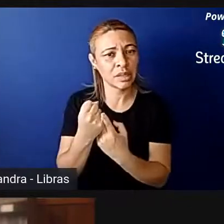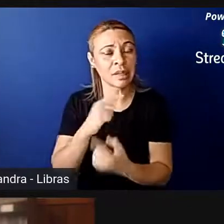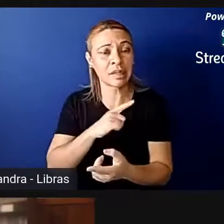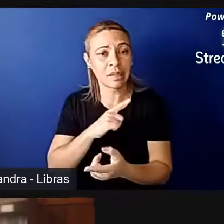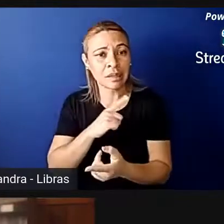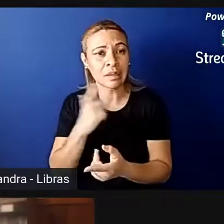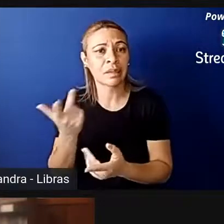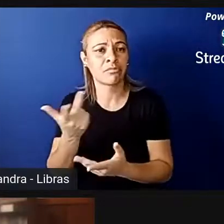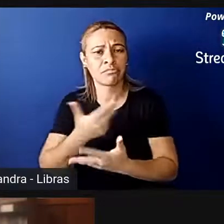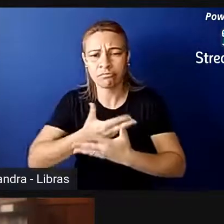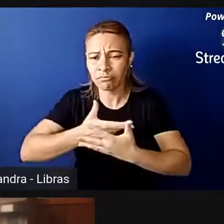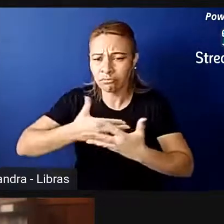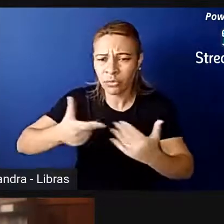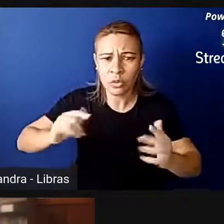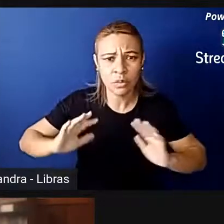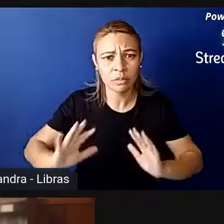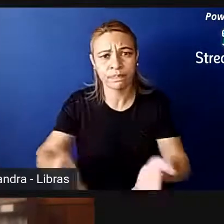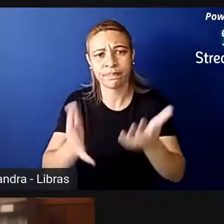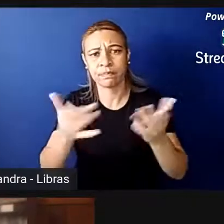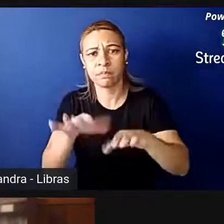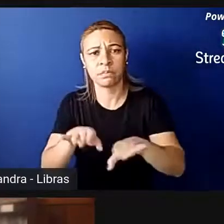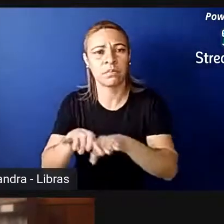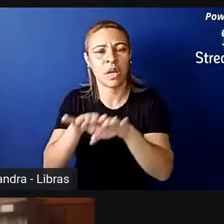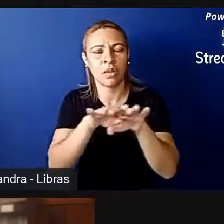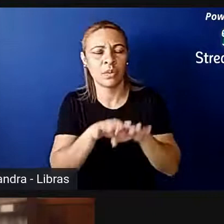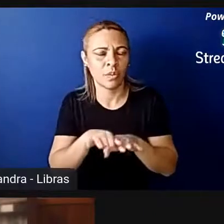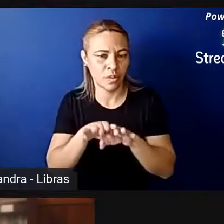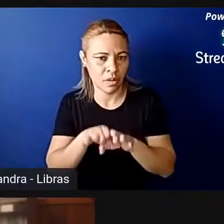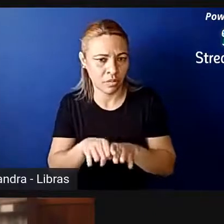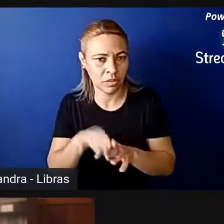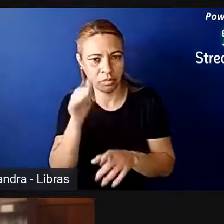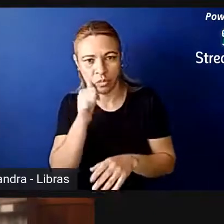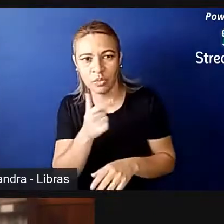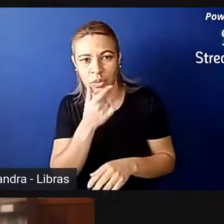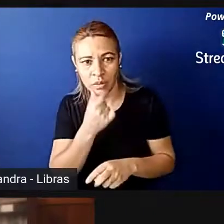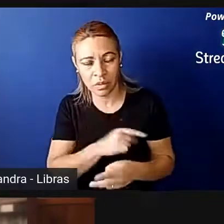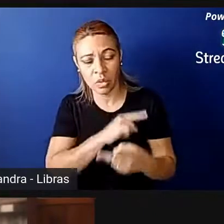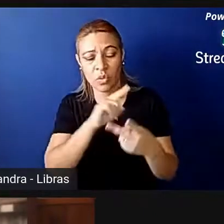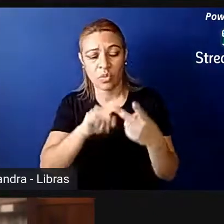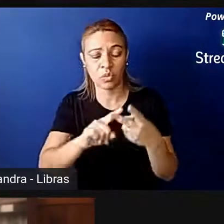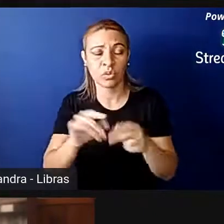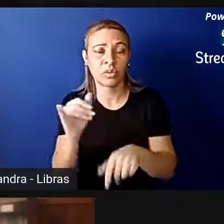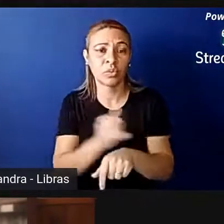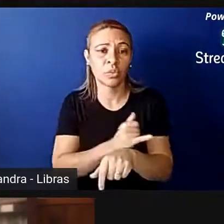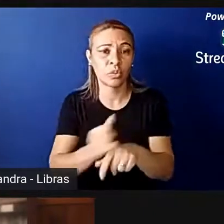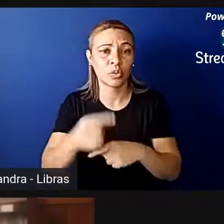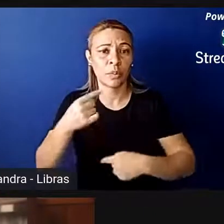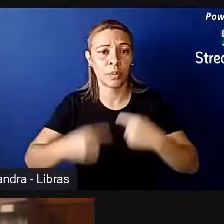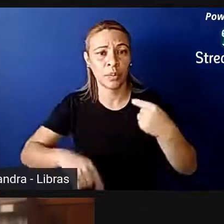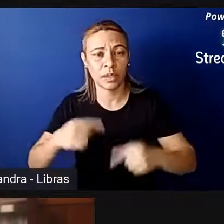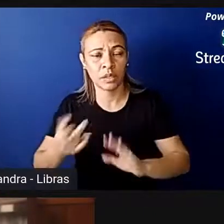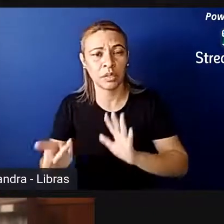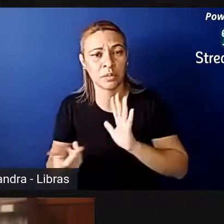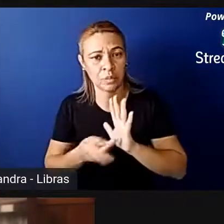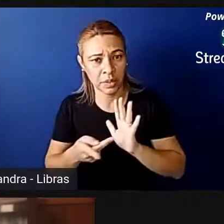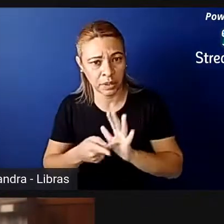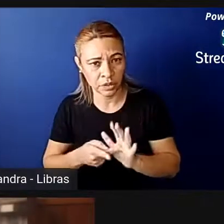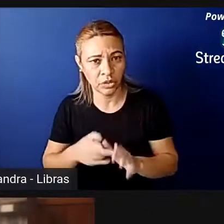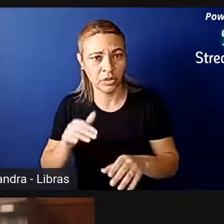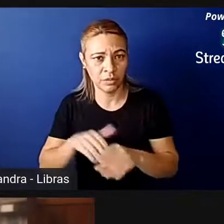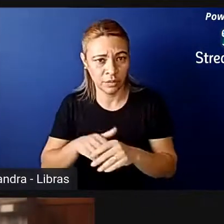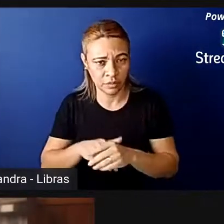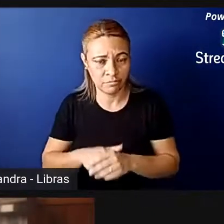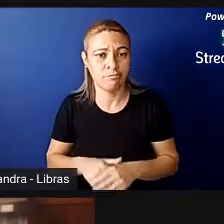para promover a igualdade de gênero, e uma, a estrutura político-partidária e eleitoral. Então, vamos dividir em duas frentes